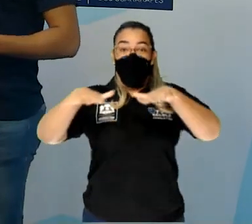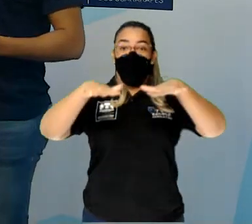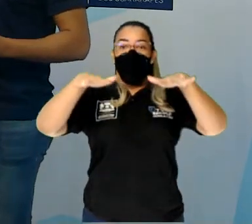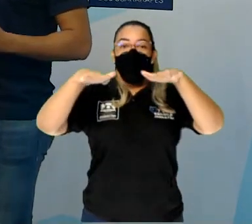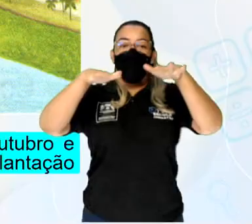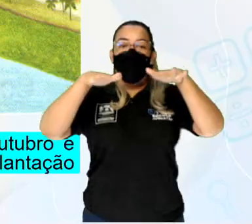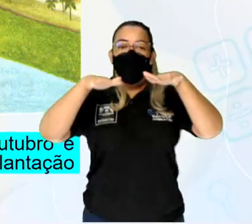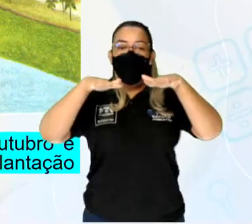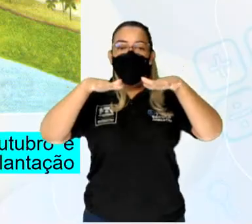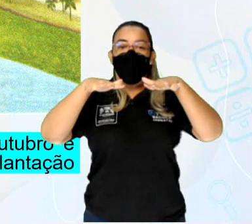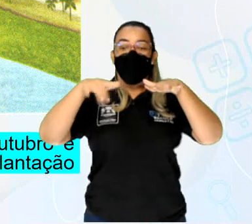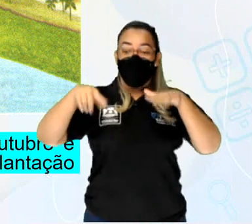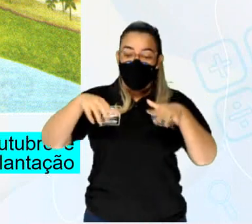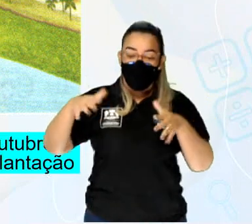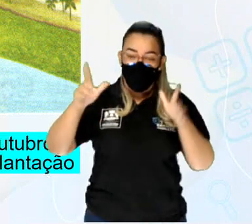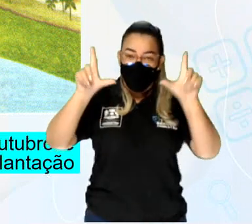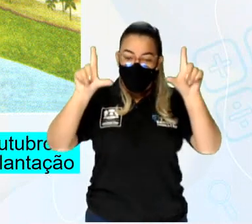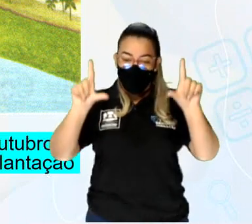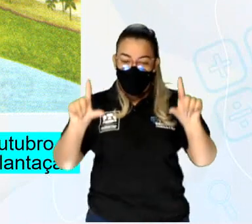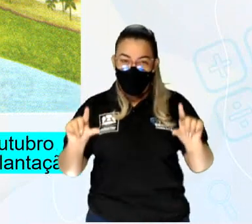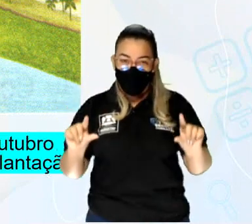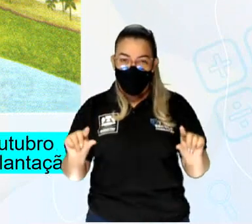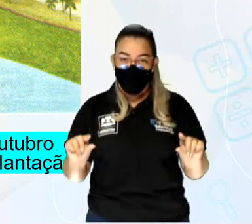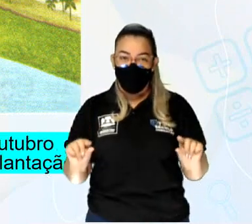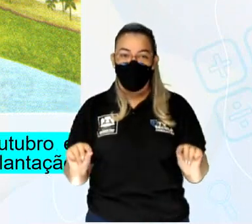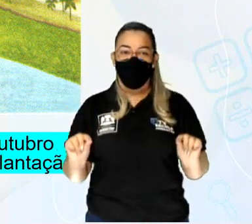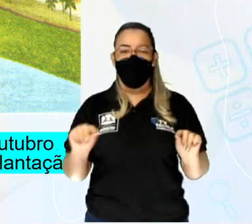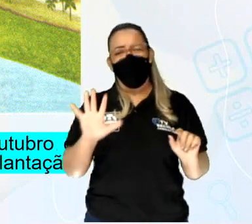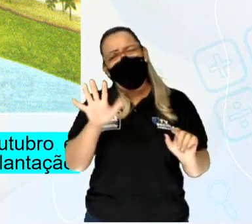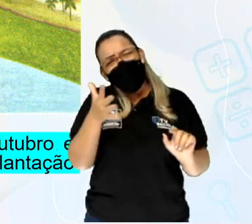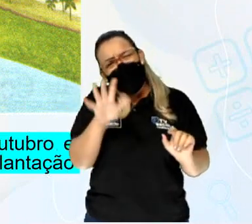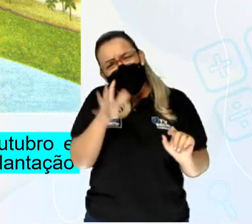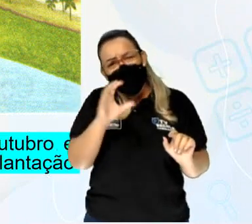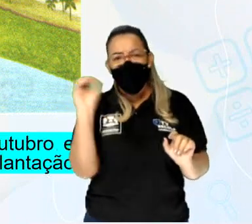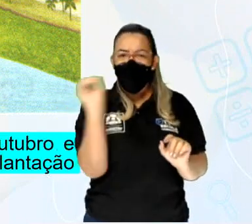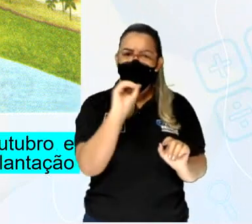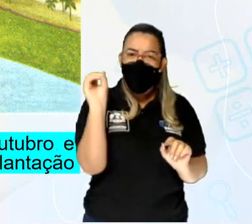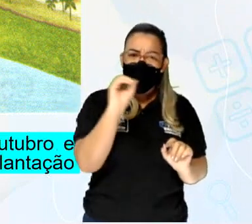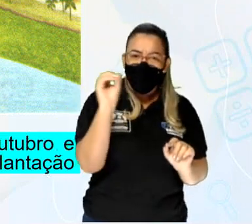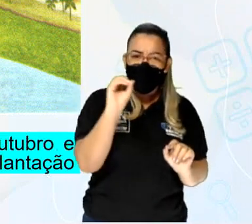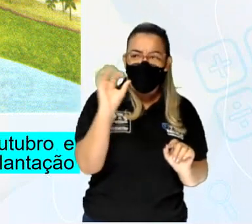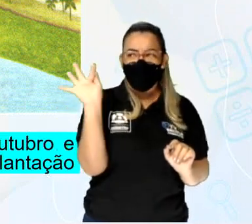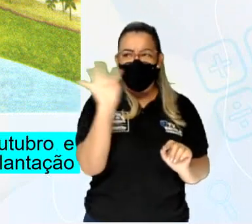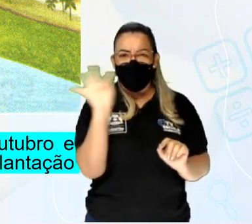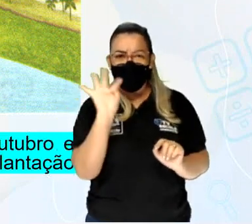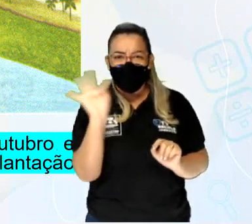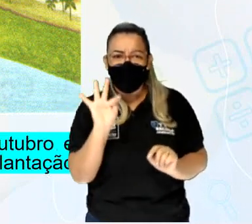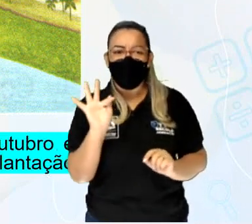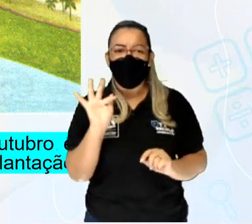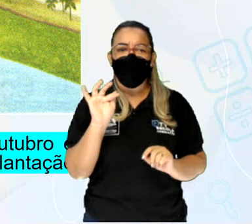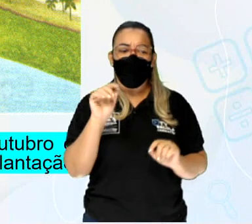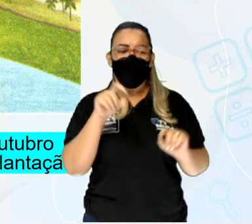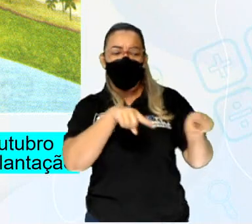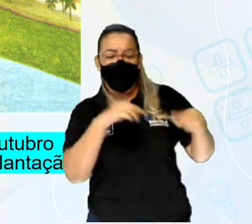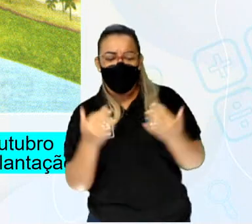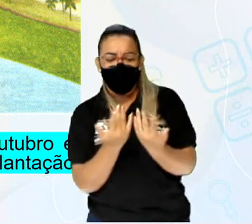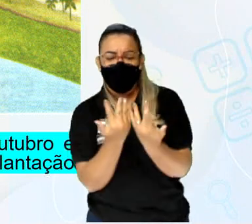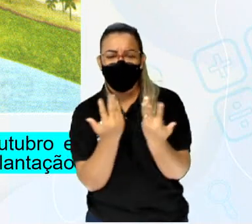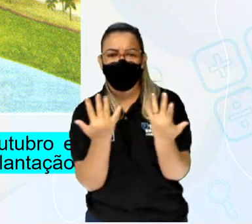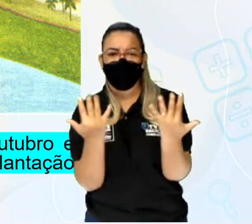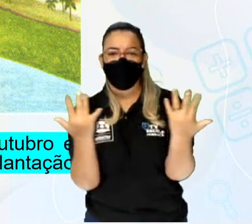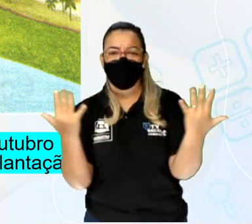Quando o volume do rio diminui, entre outubro e fevereiro, os nutrientes que favorecem a plantação ficam